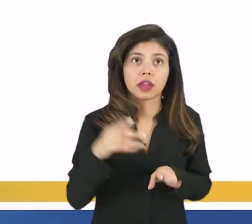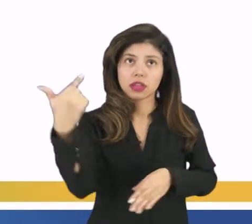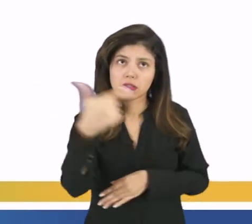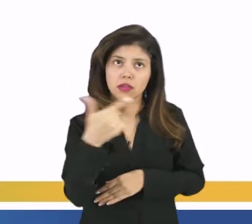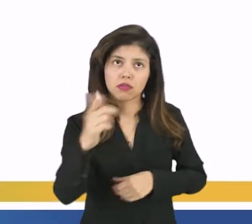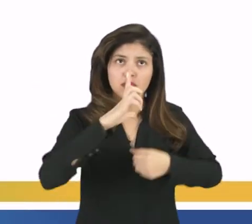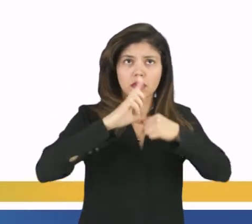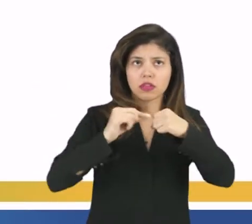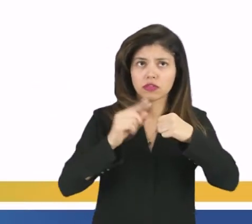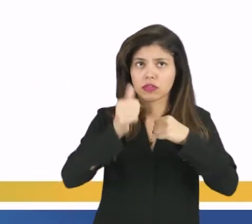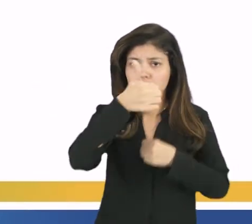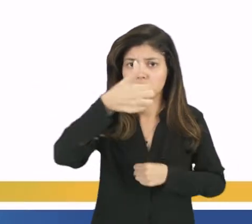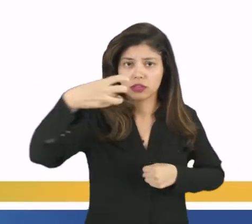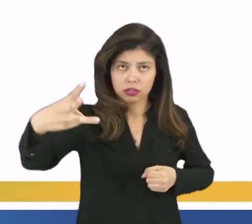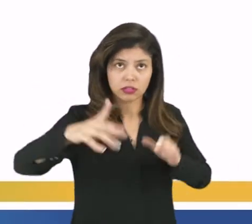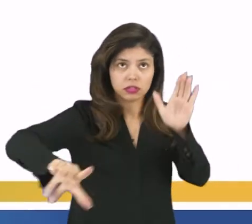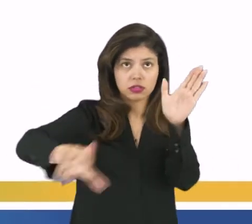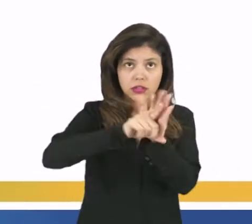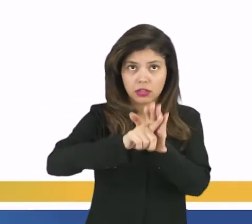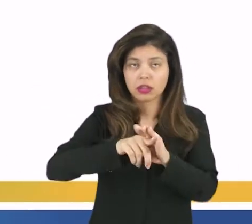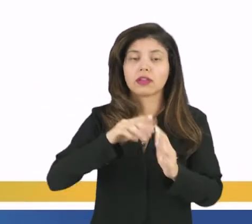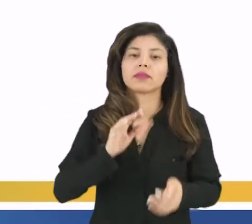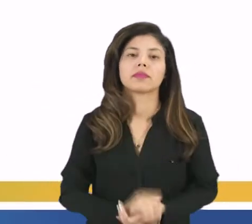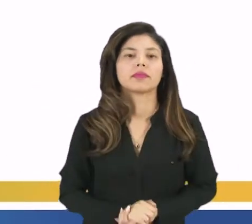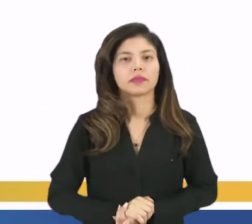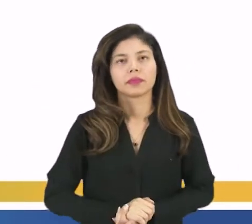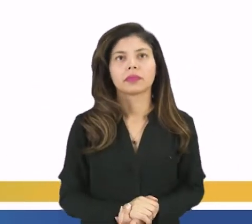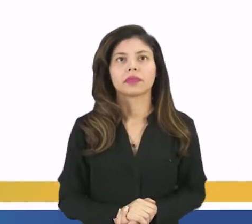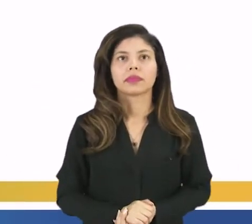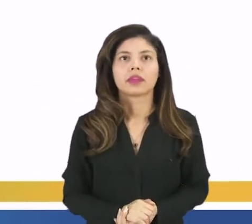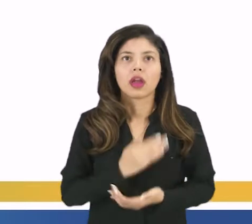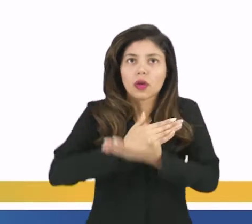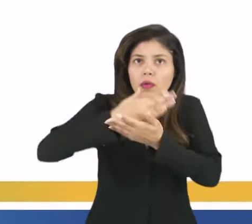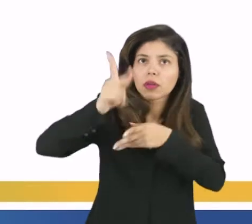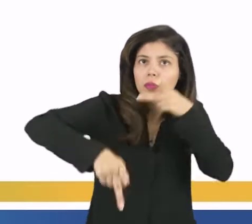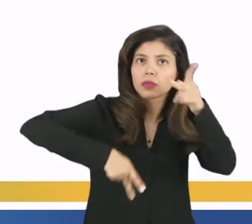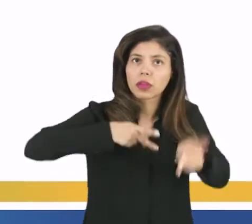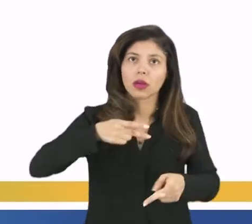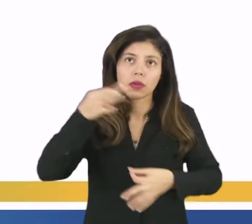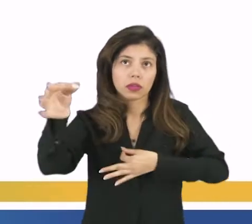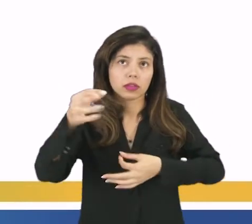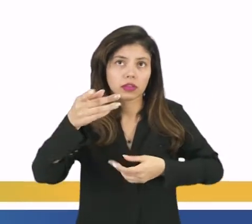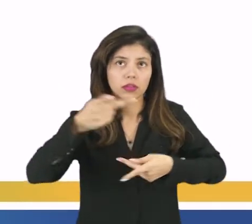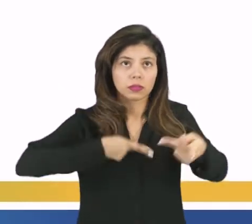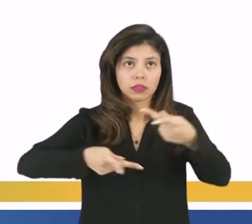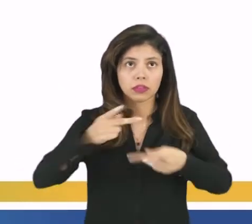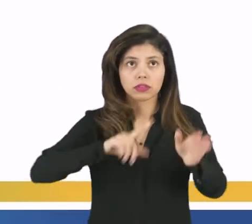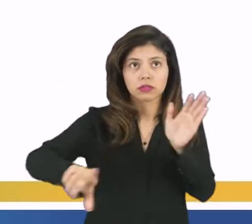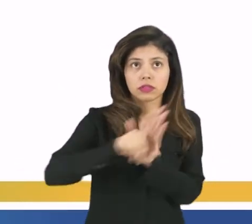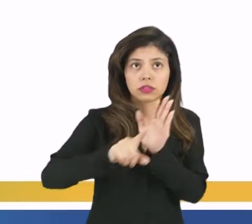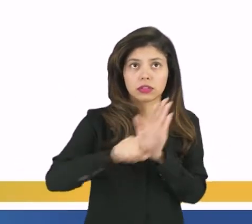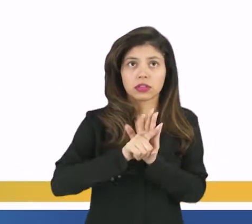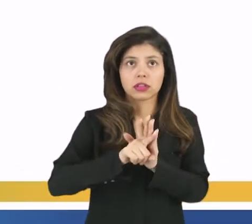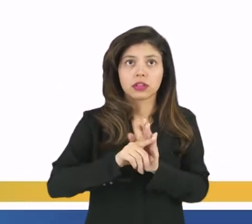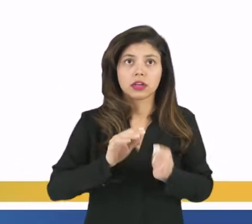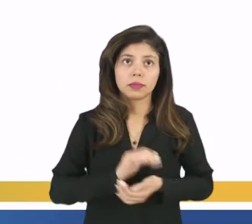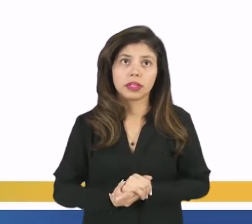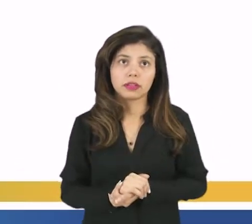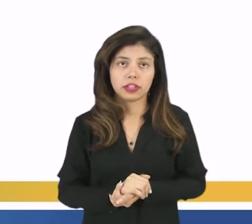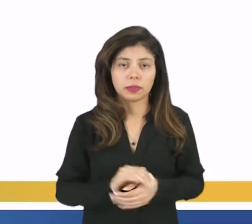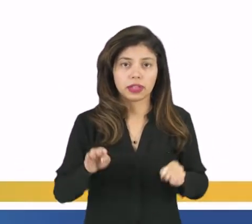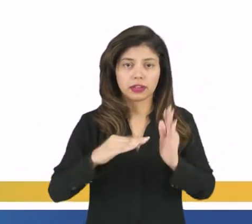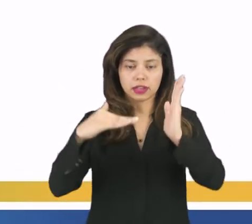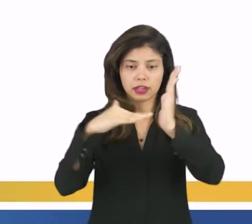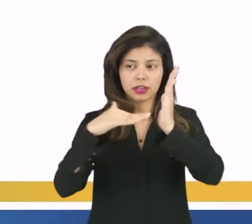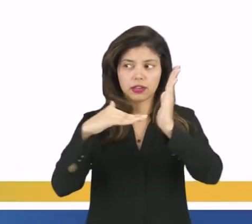segundo esse artigo 13, a iniciativa popular é um projeto de lei e é